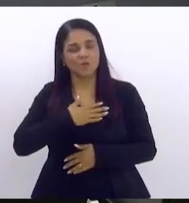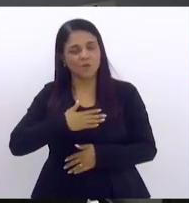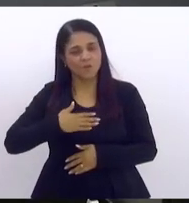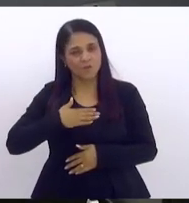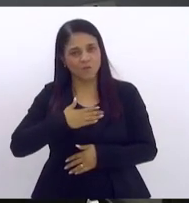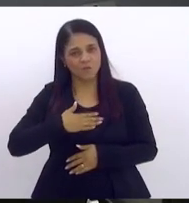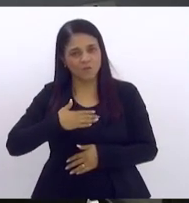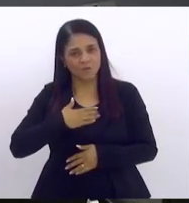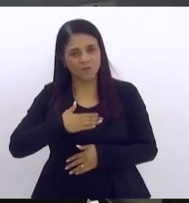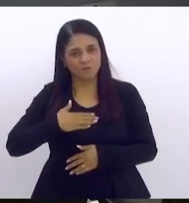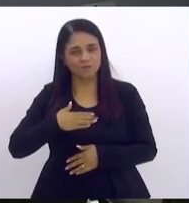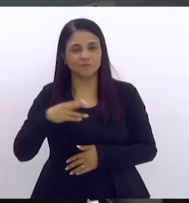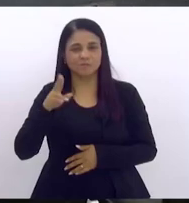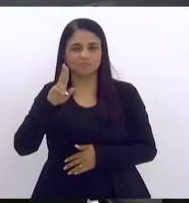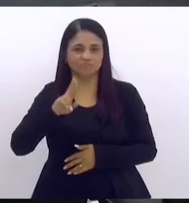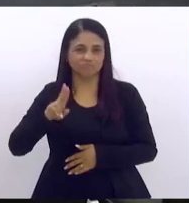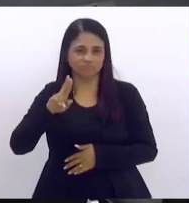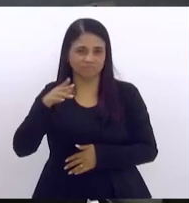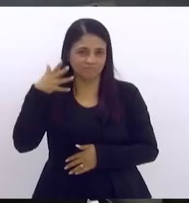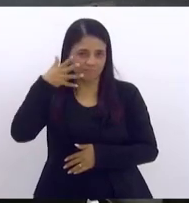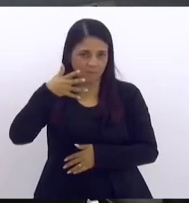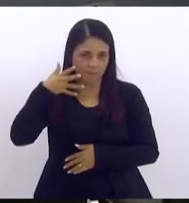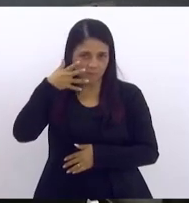gostaria de fazer uso da palavra senhor presidente